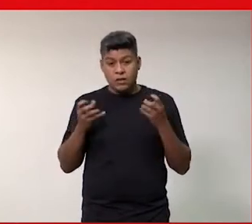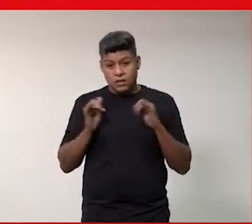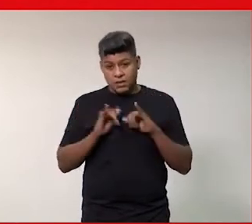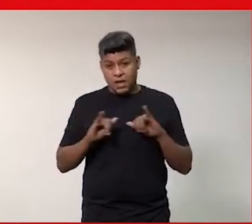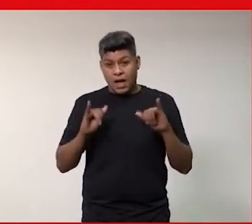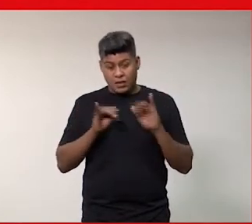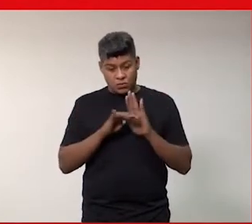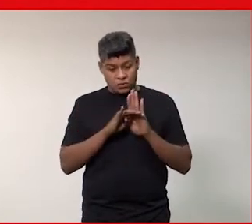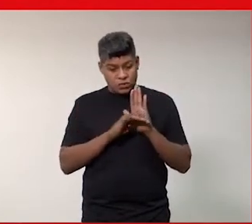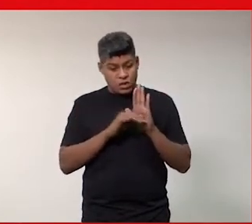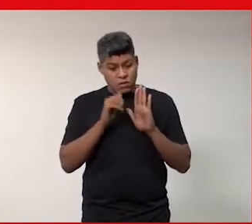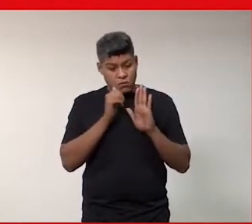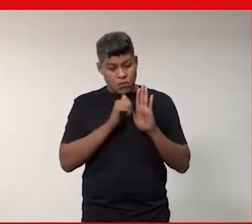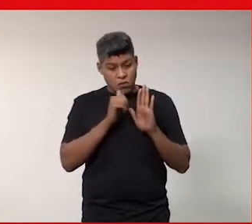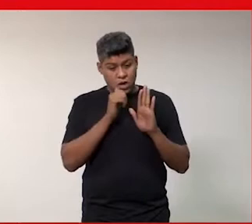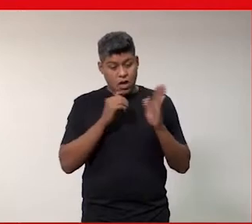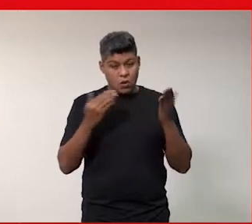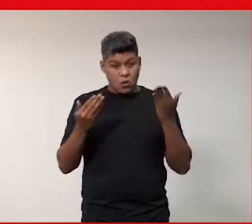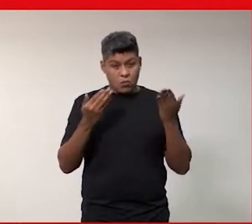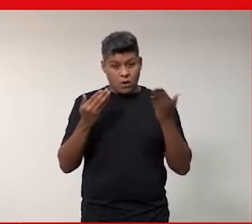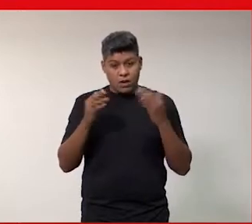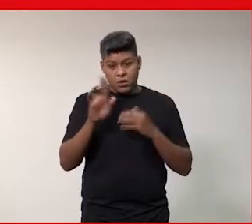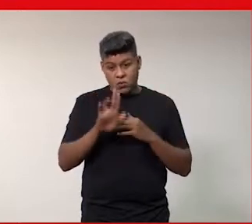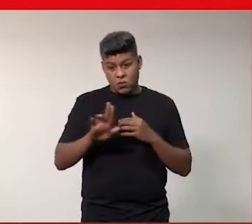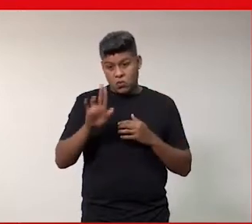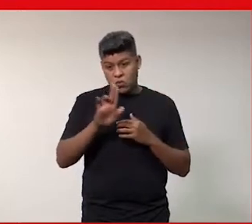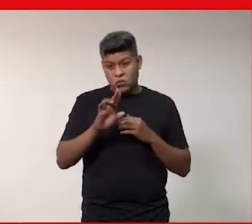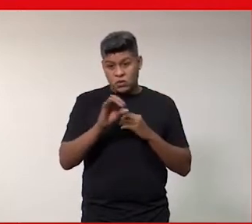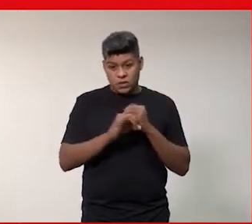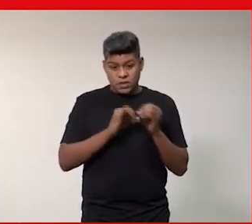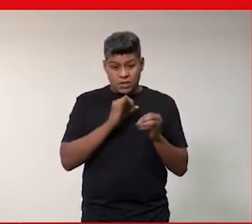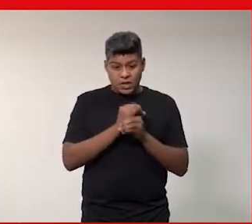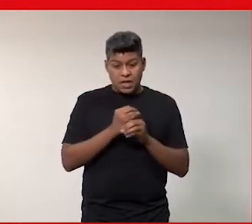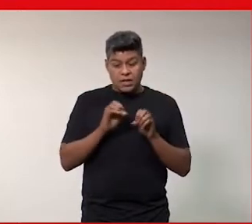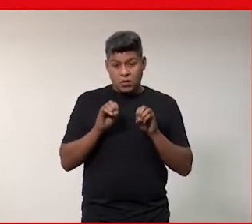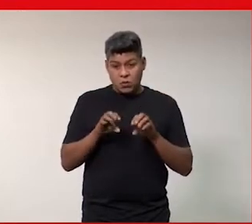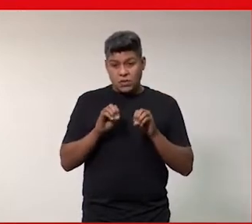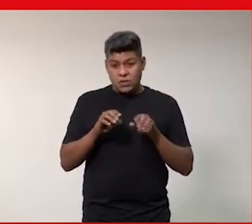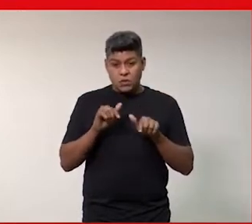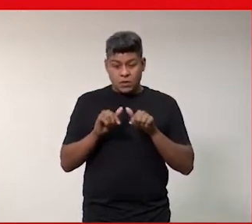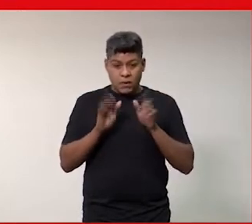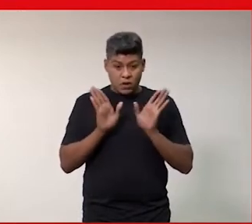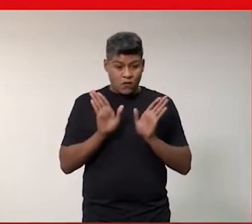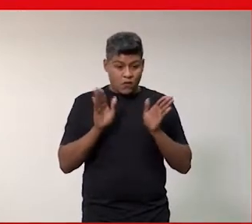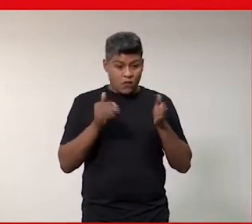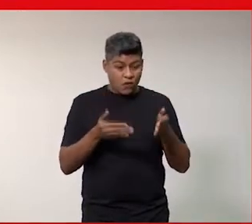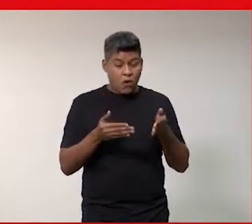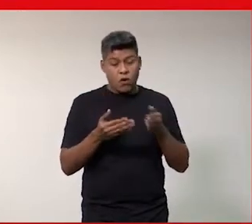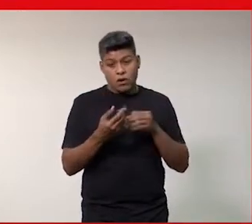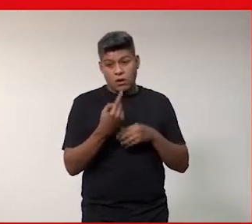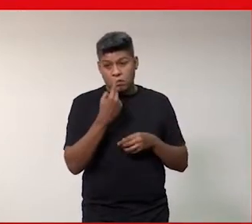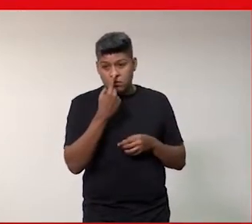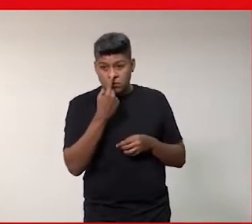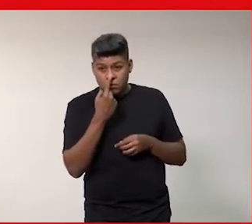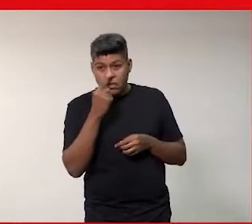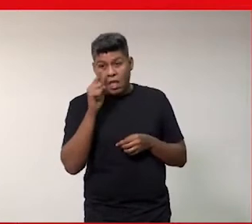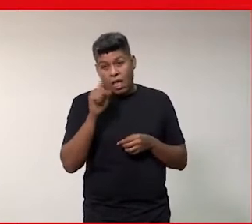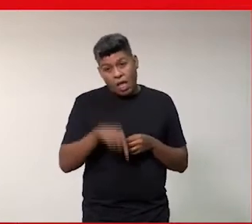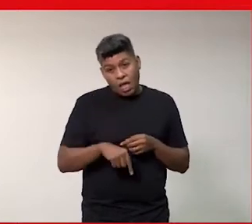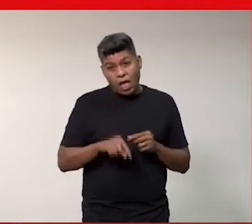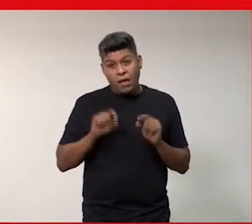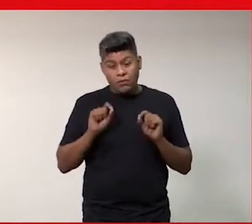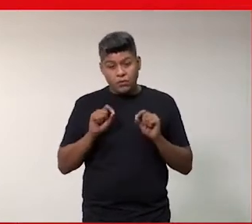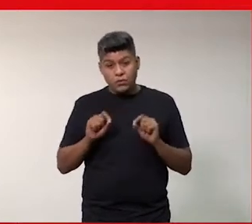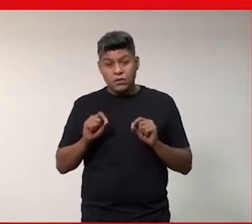as mulheres, em relação ao uso da internet, para a educação e trabalho, focado mais nessa atividade, elas estão